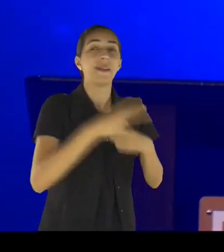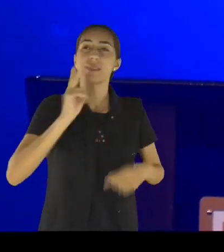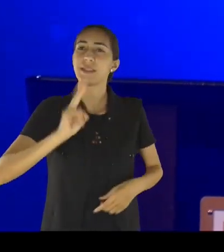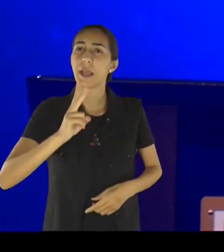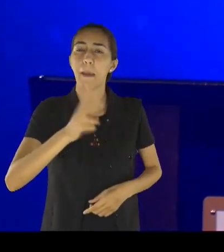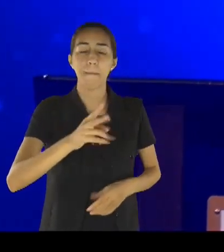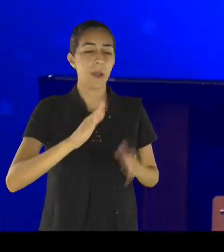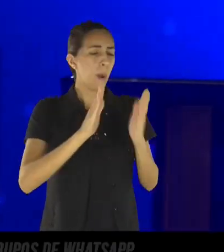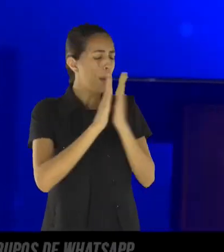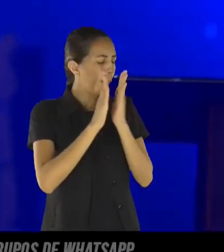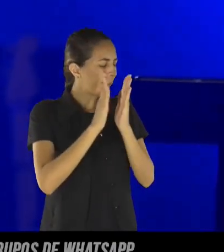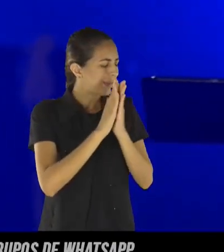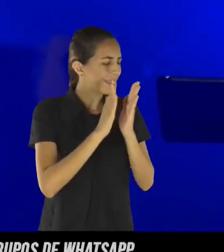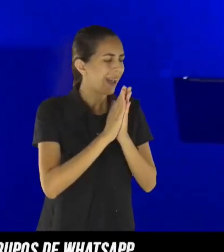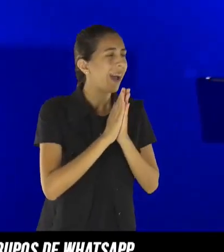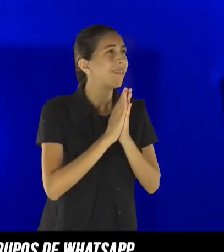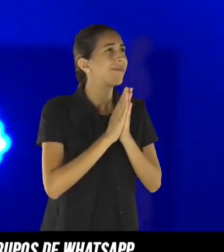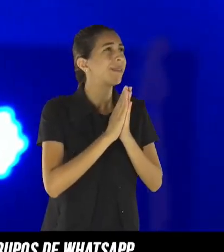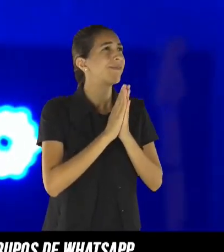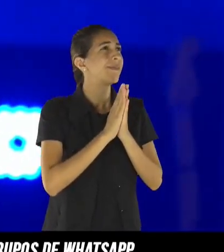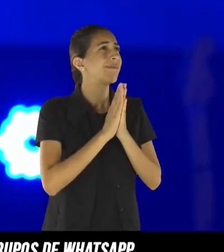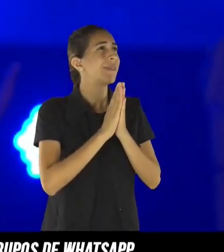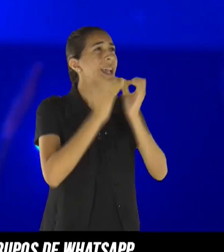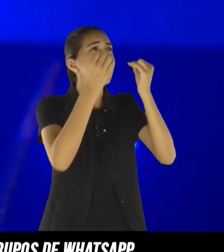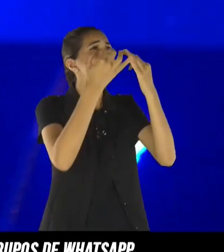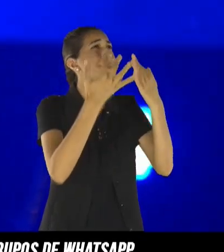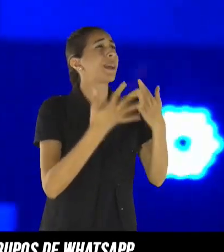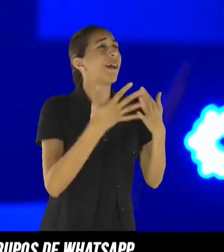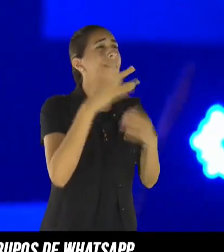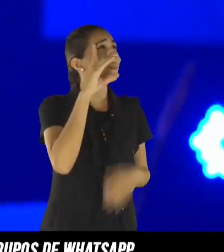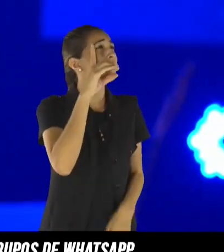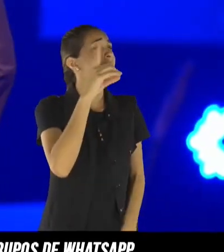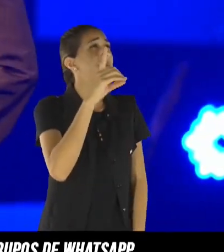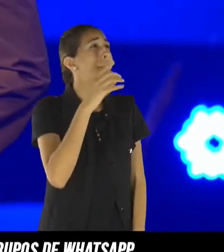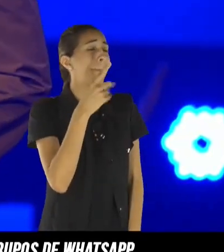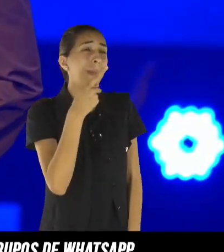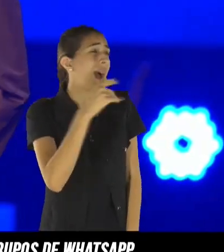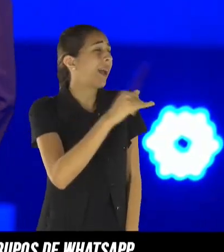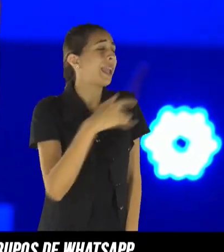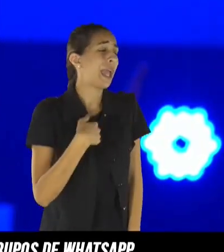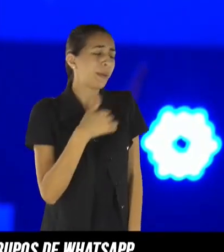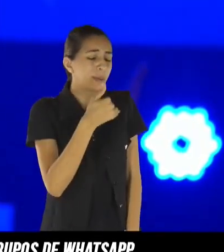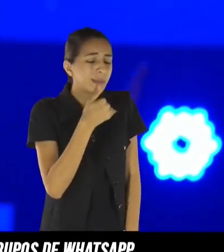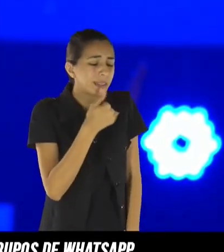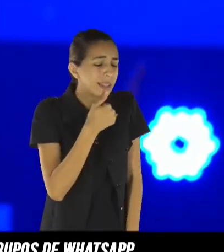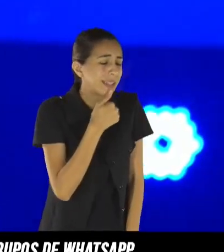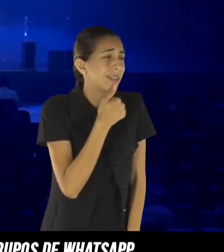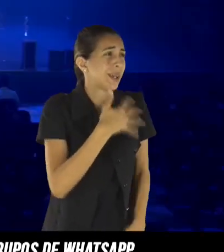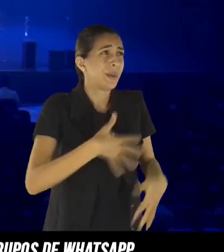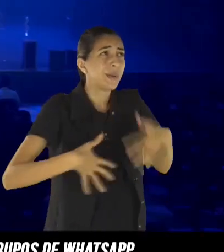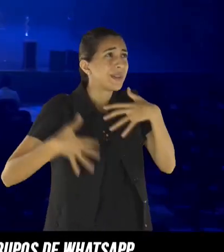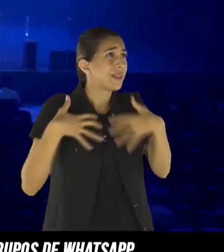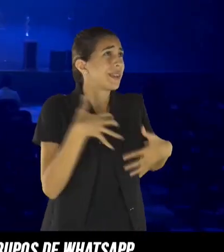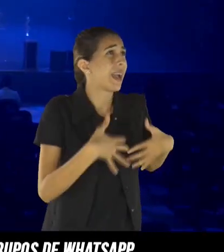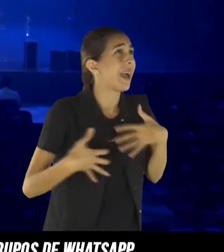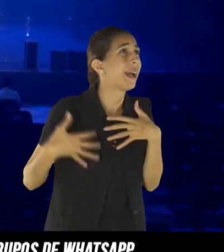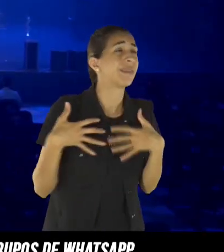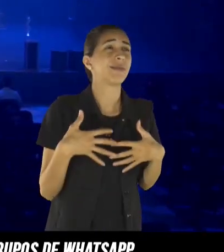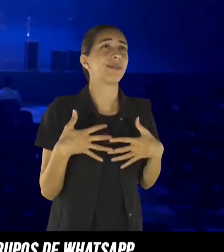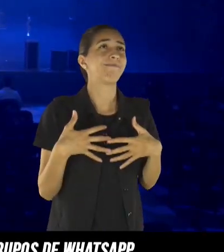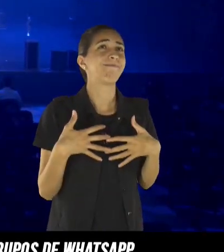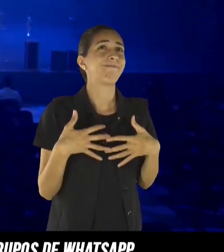angustiado, estou triste. E eu confesso para vocês que, diante das últimas